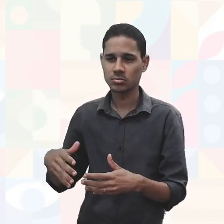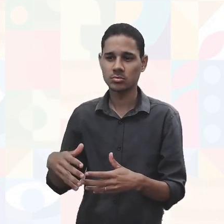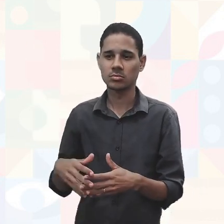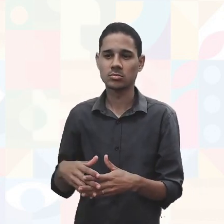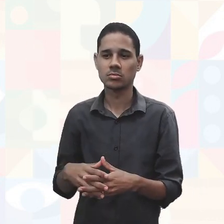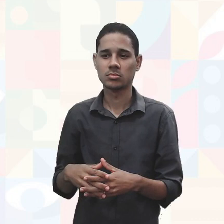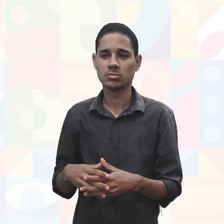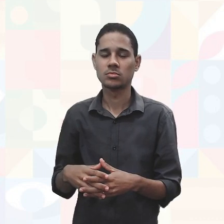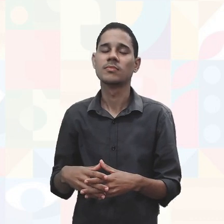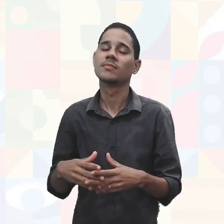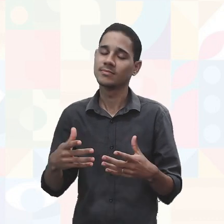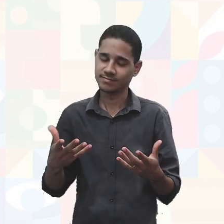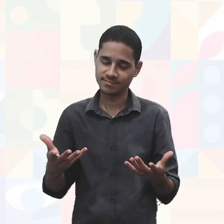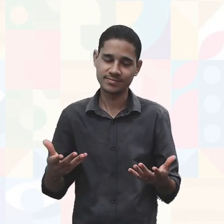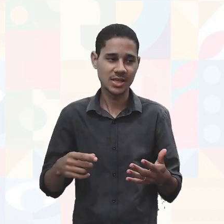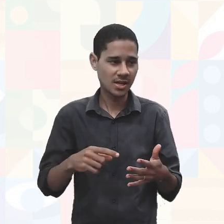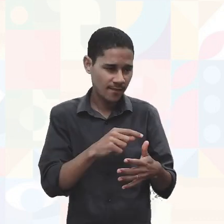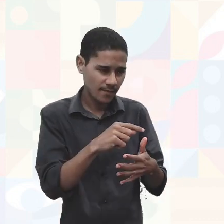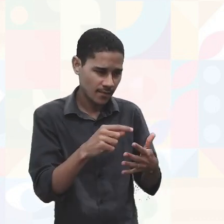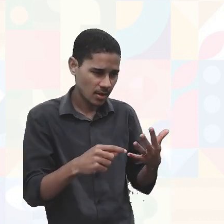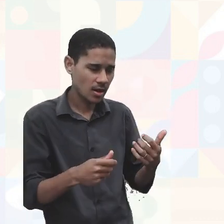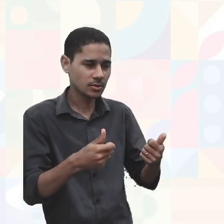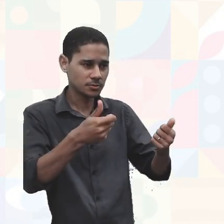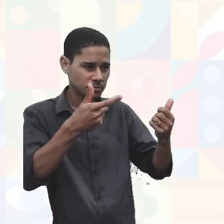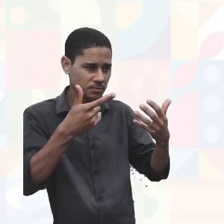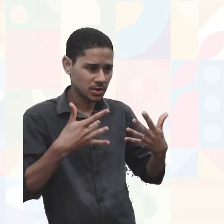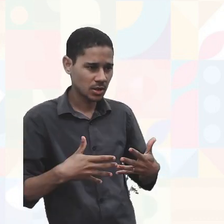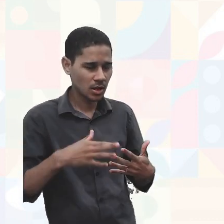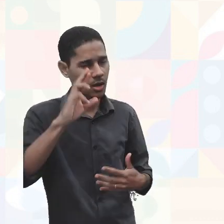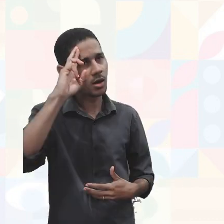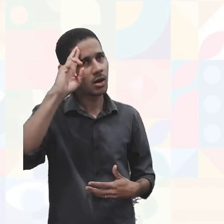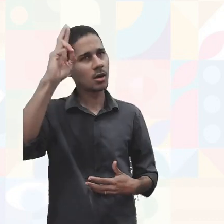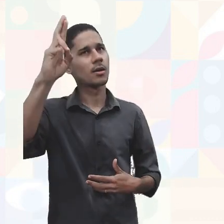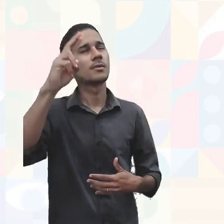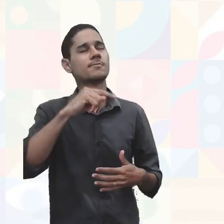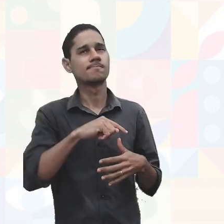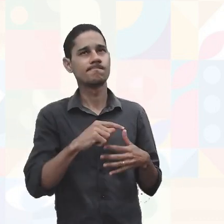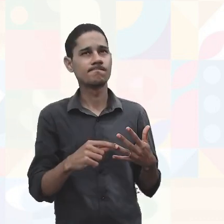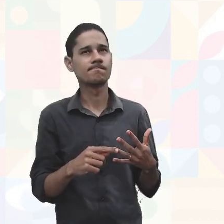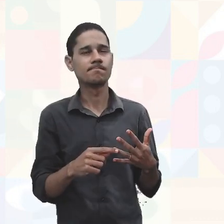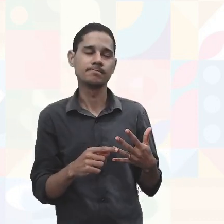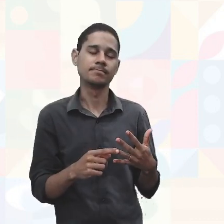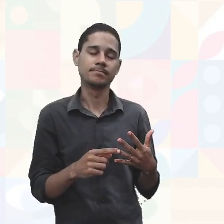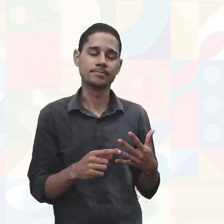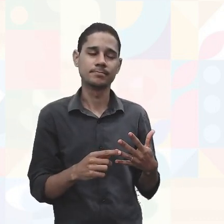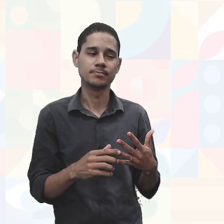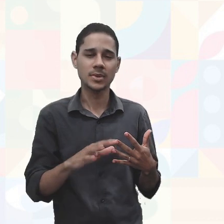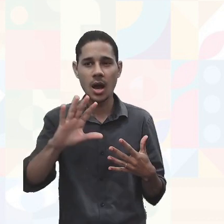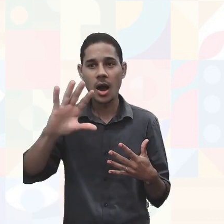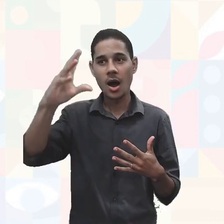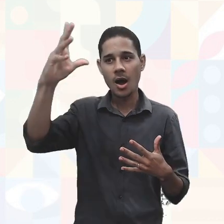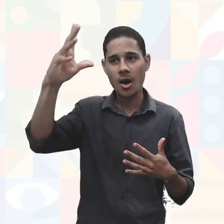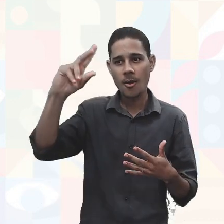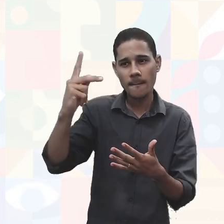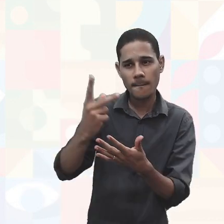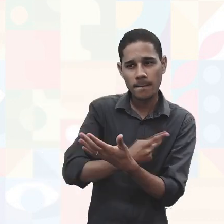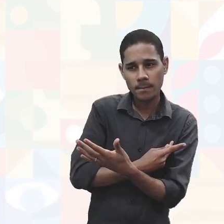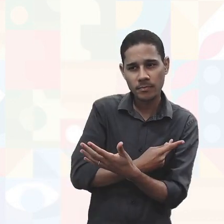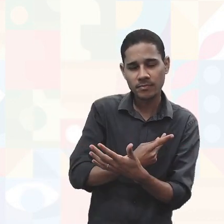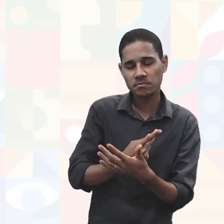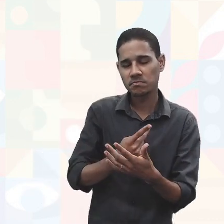ter subsídio, argumentos, o gestor vai ter como lidar com a situação de conflito,